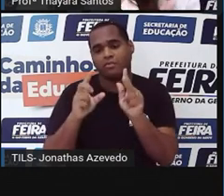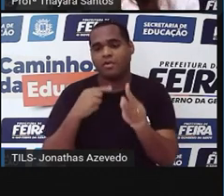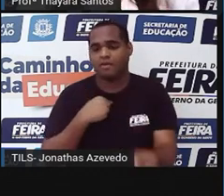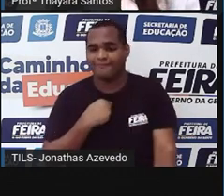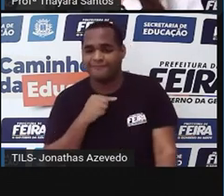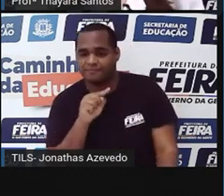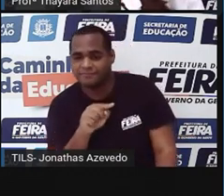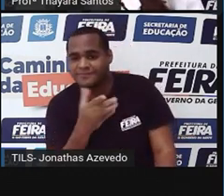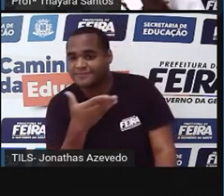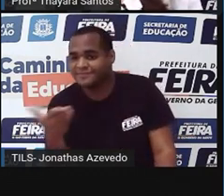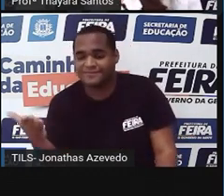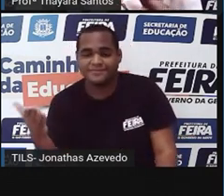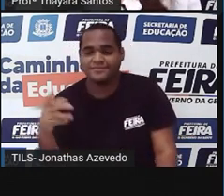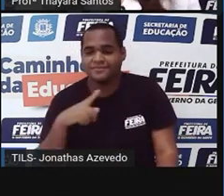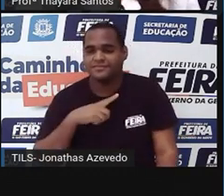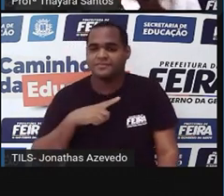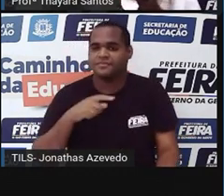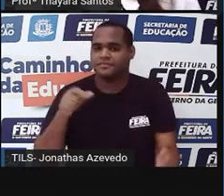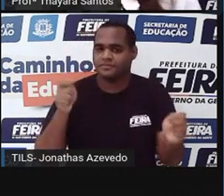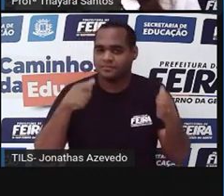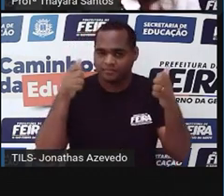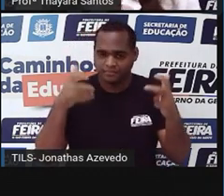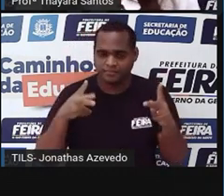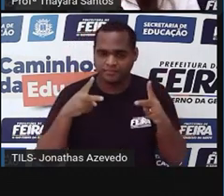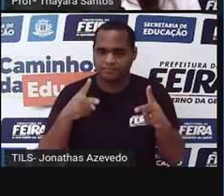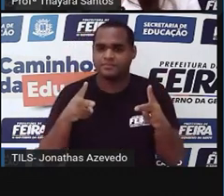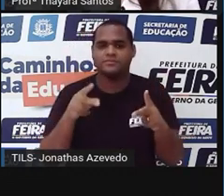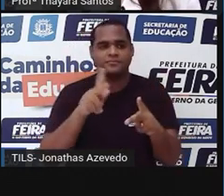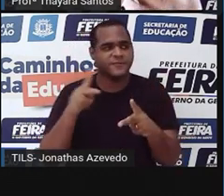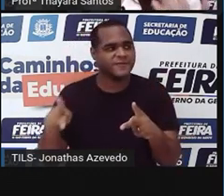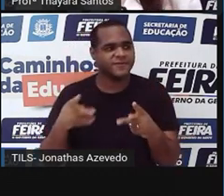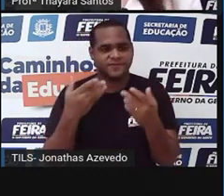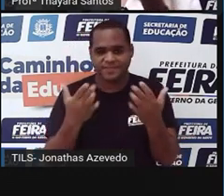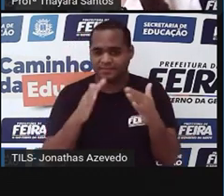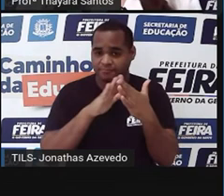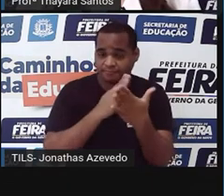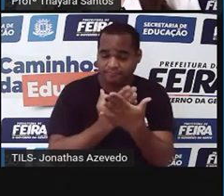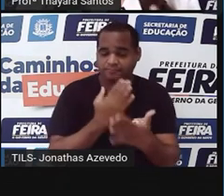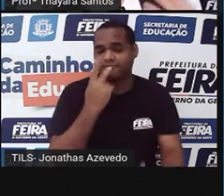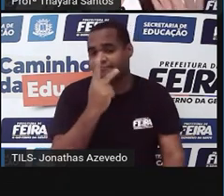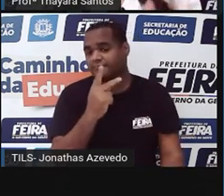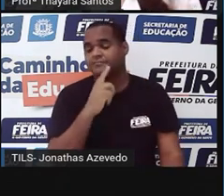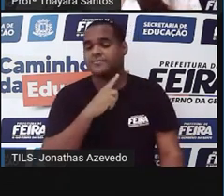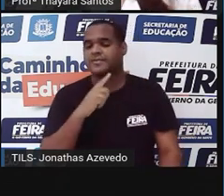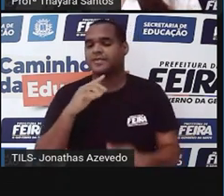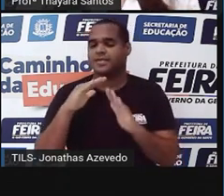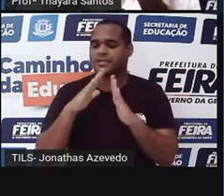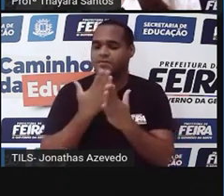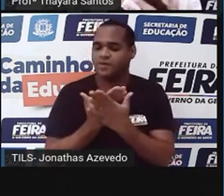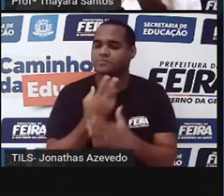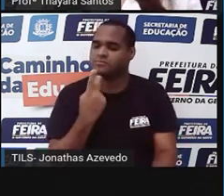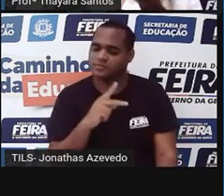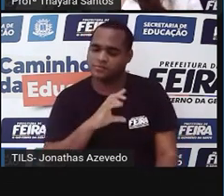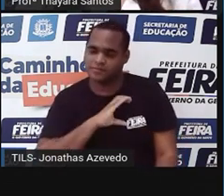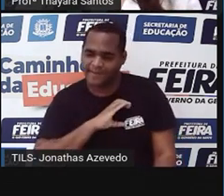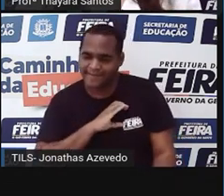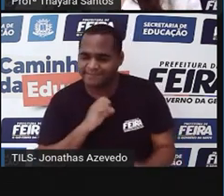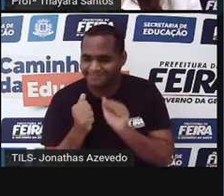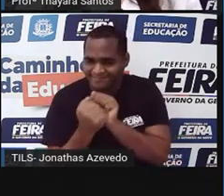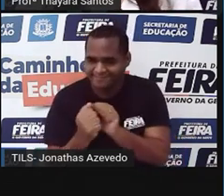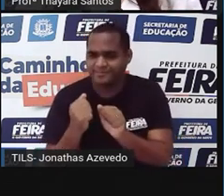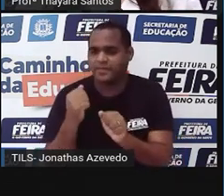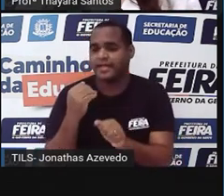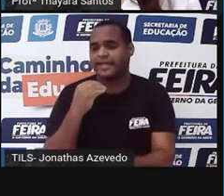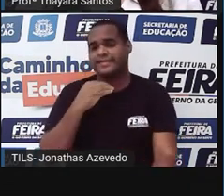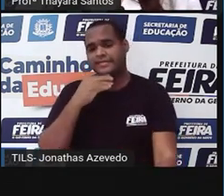Eu e você. Mas vocês vão continuar aí com os professores de vocês, na escola de vocês, com os colegas de vocês. Aproveitem esse momento para